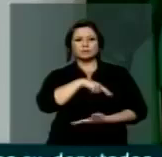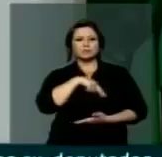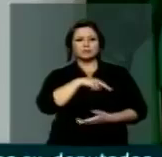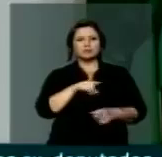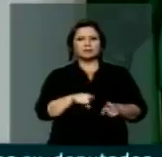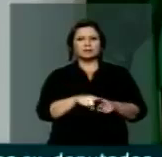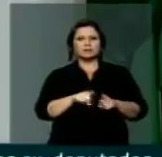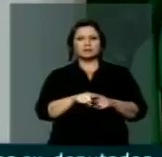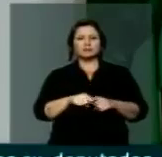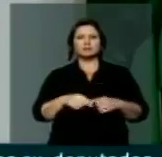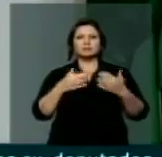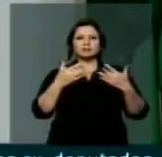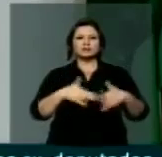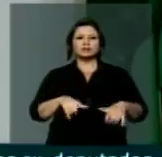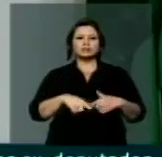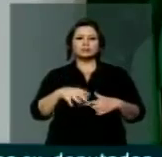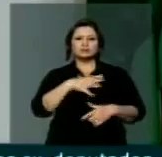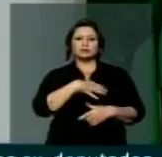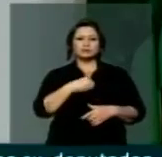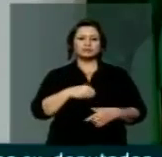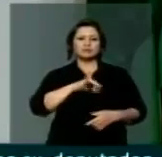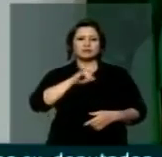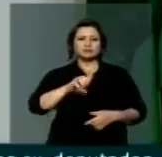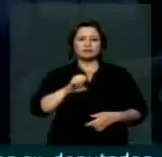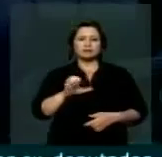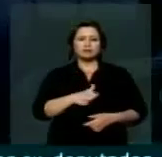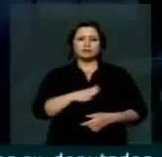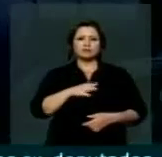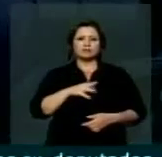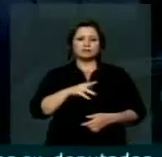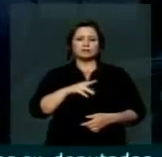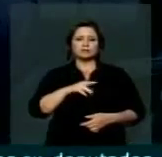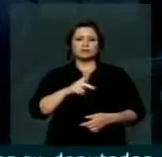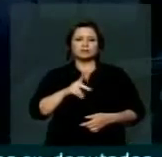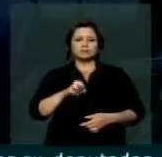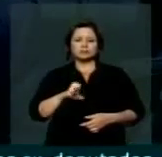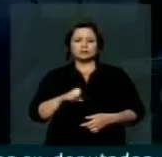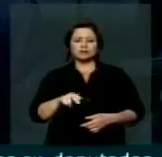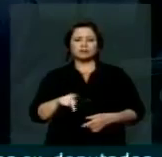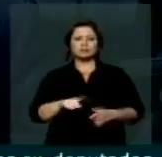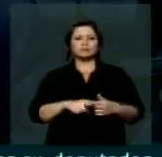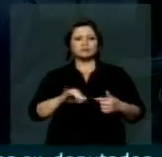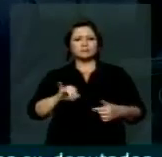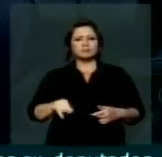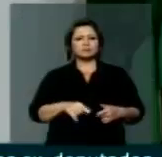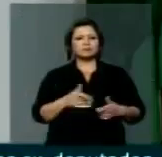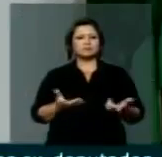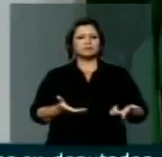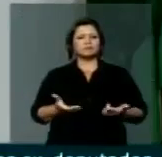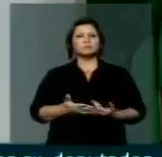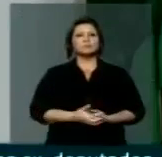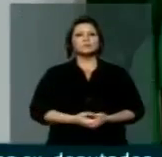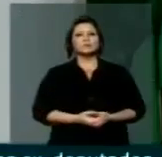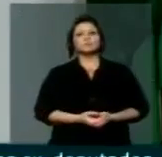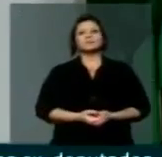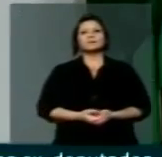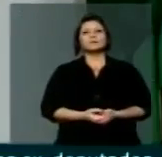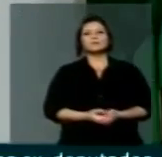registro também como poeta, como filho de São José, como filho do Pajéu, aproveitando a